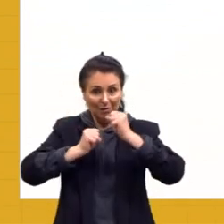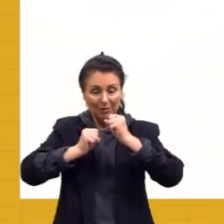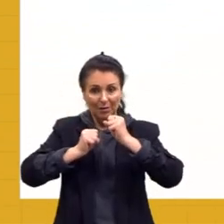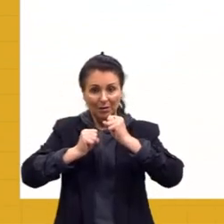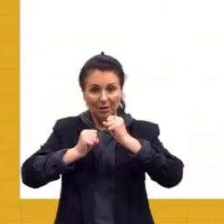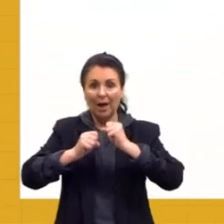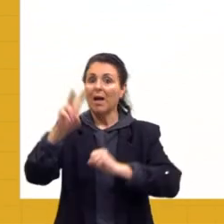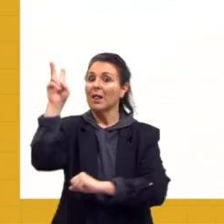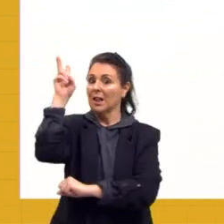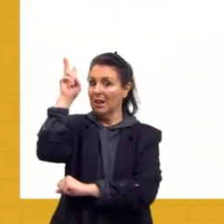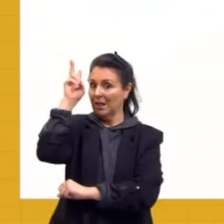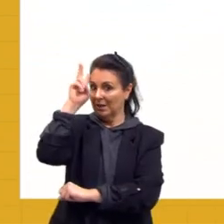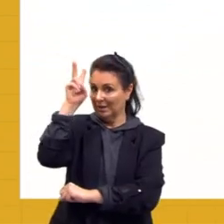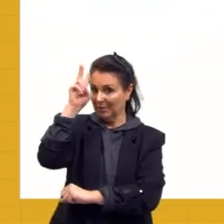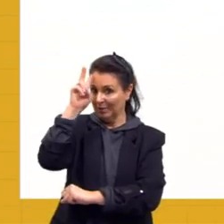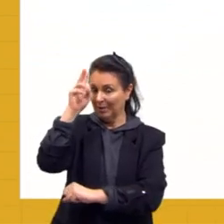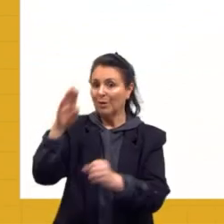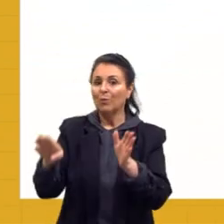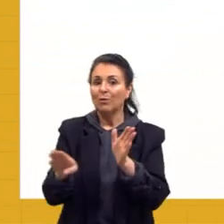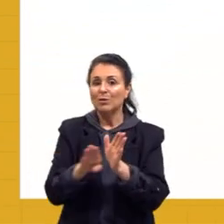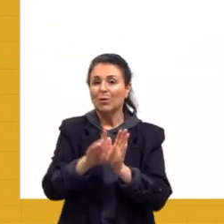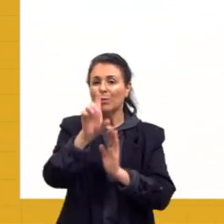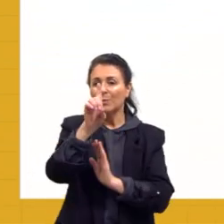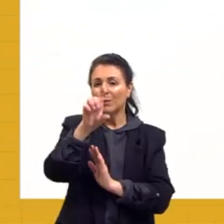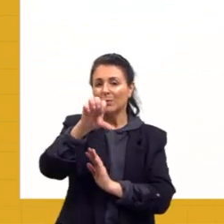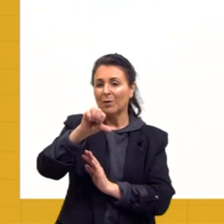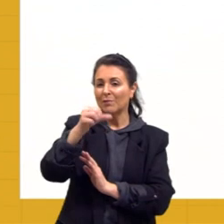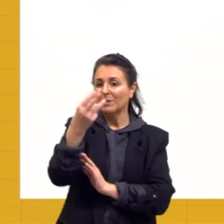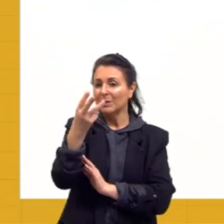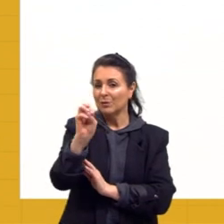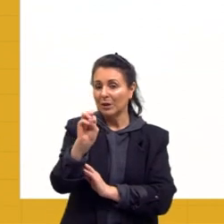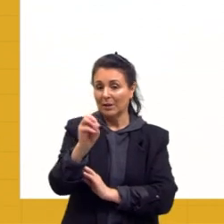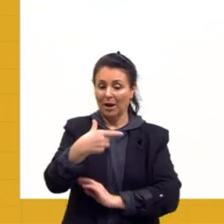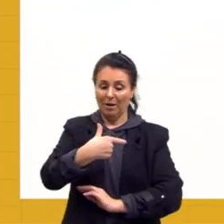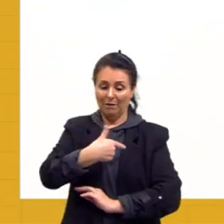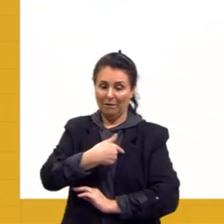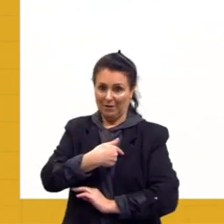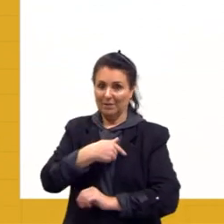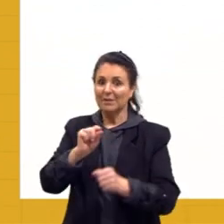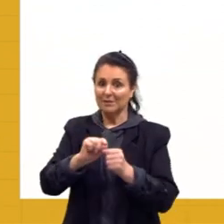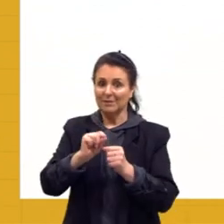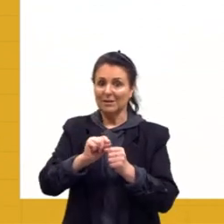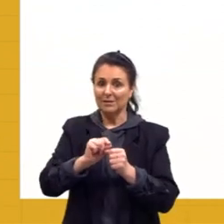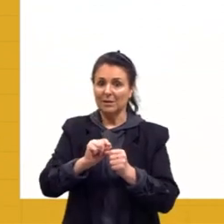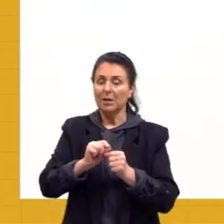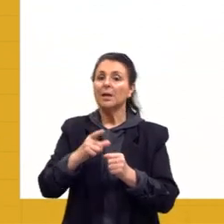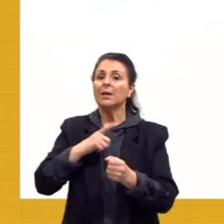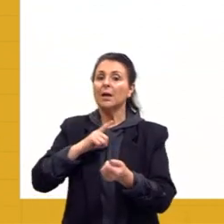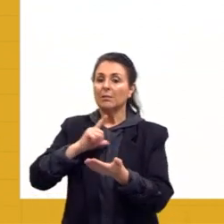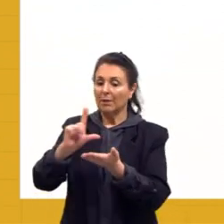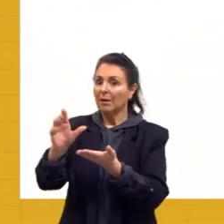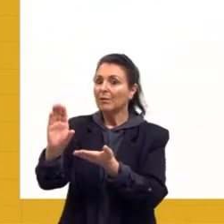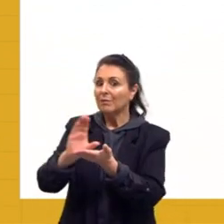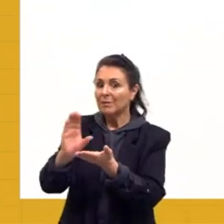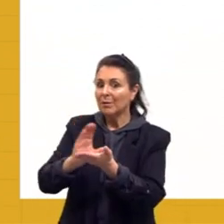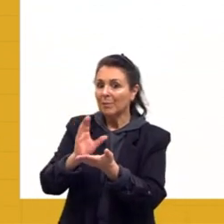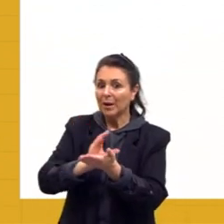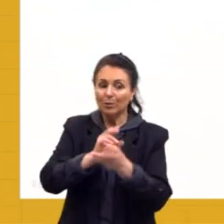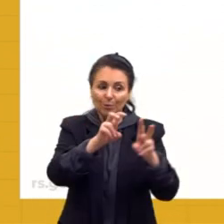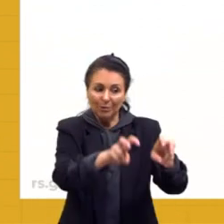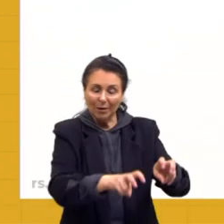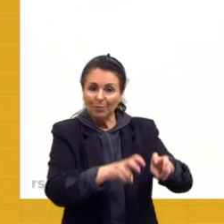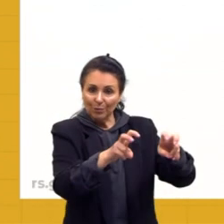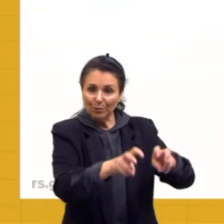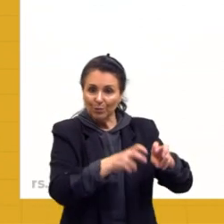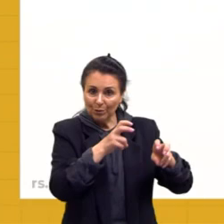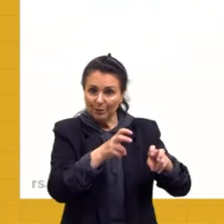Com a chegada, então, de 1930, o Vargas faz isso aí. E, financiamento de pequenos agricultores e a gente fica,